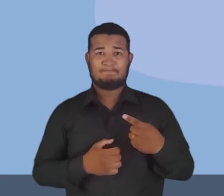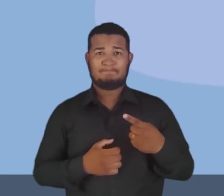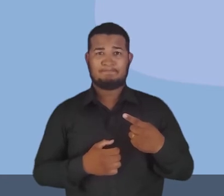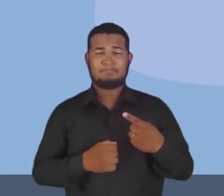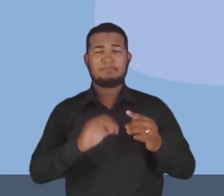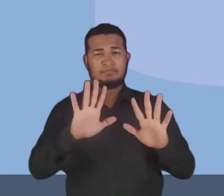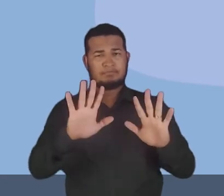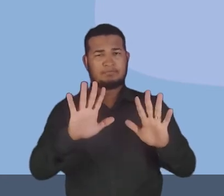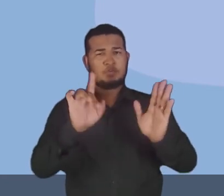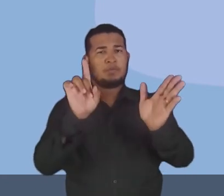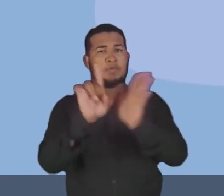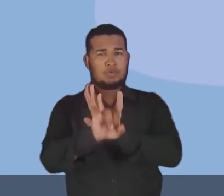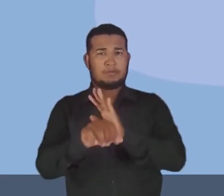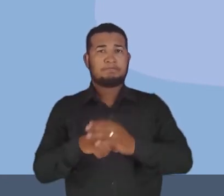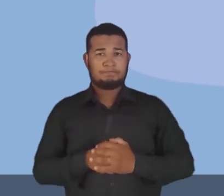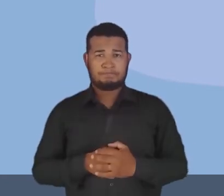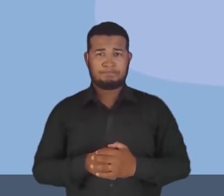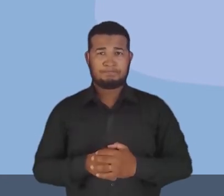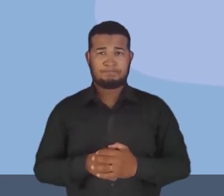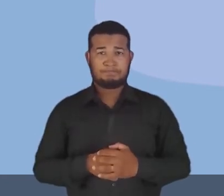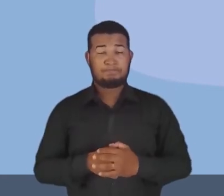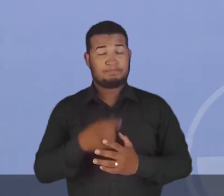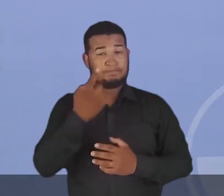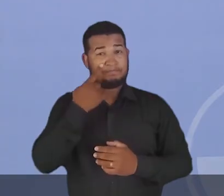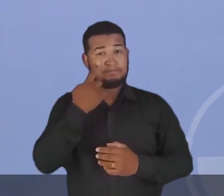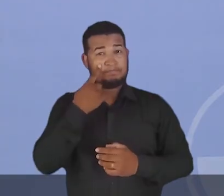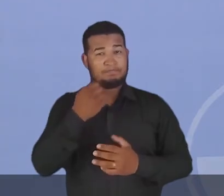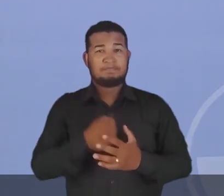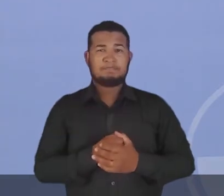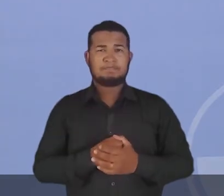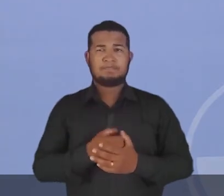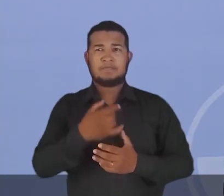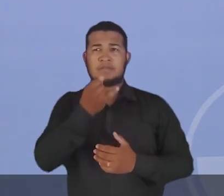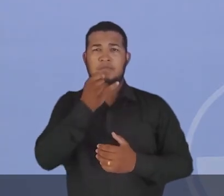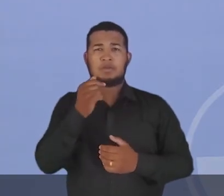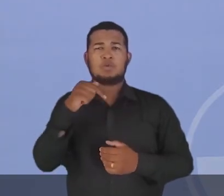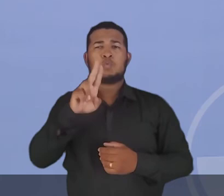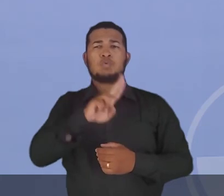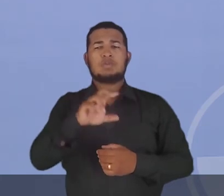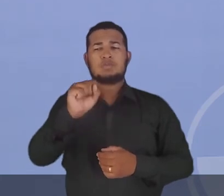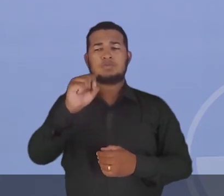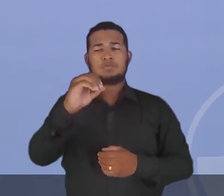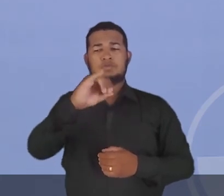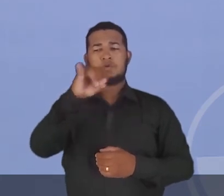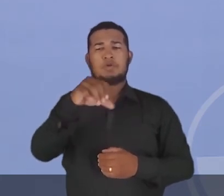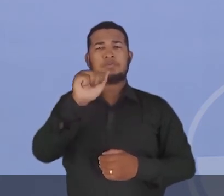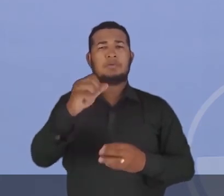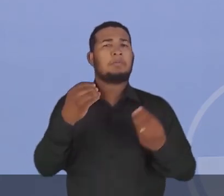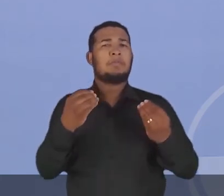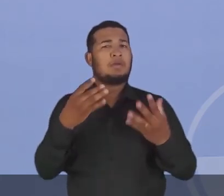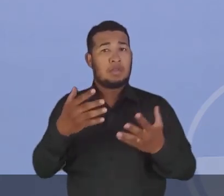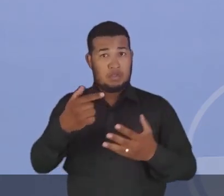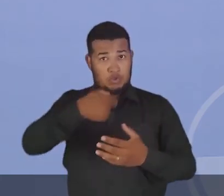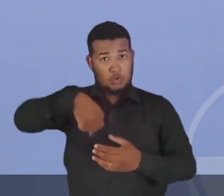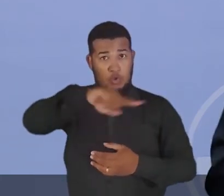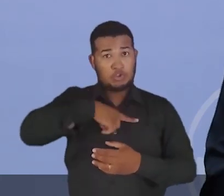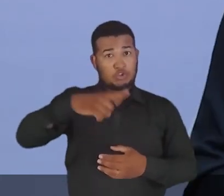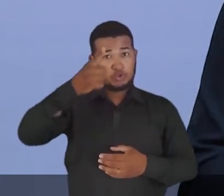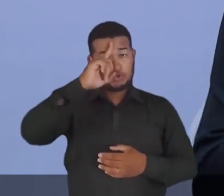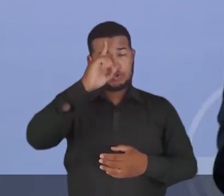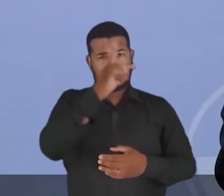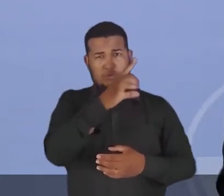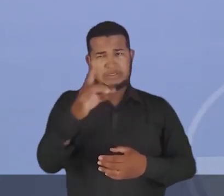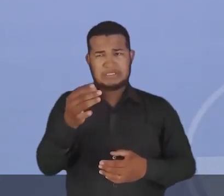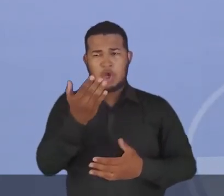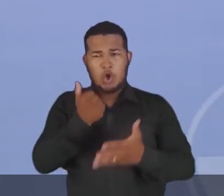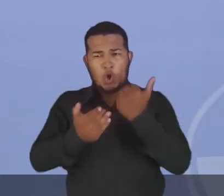Soja. Deixa eu te fazer uma pergunta. Vem comigo. Tá? O que nós usamos a soja? Nós, no dia a dia.